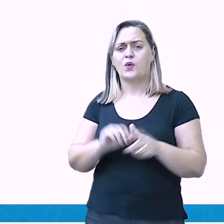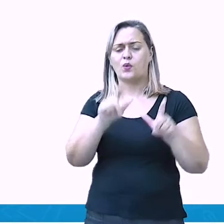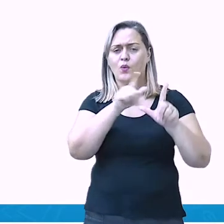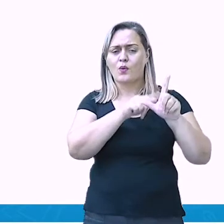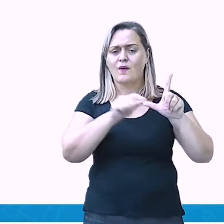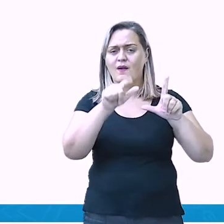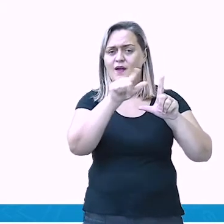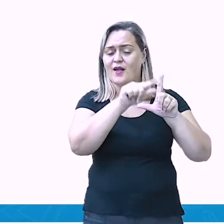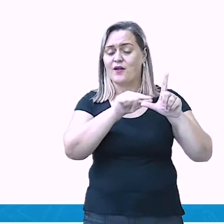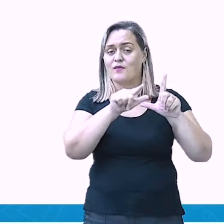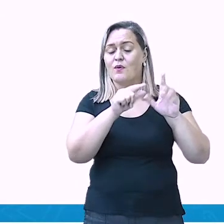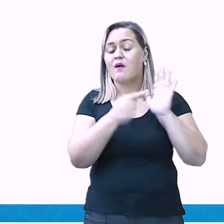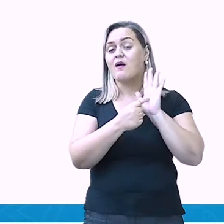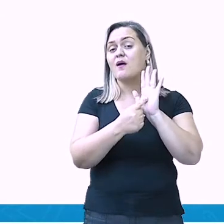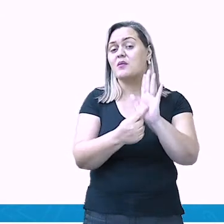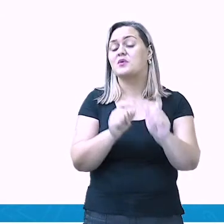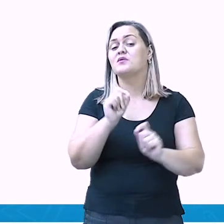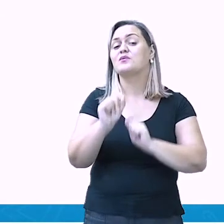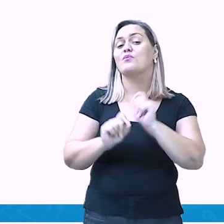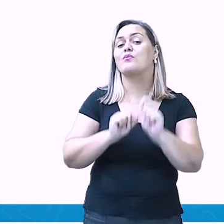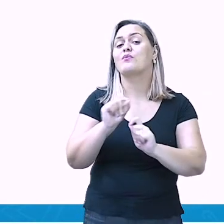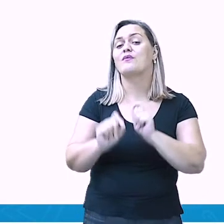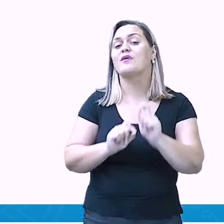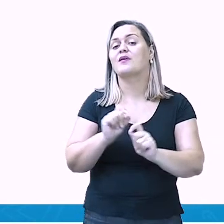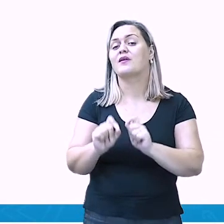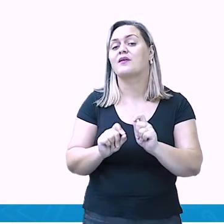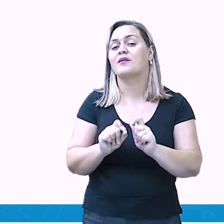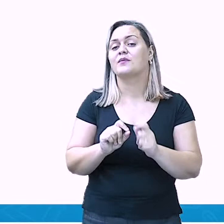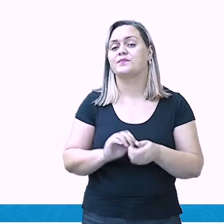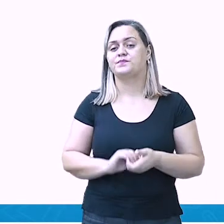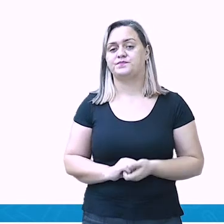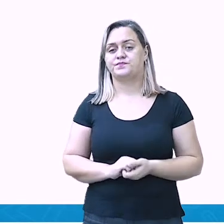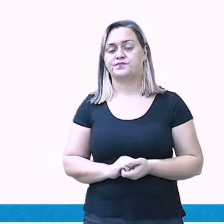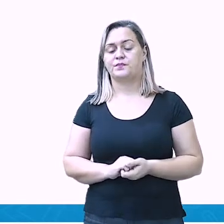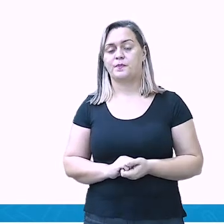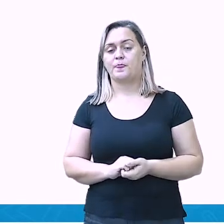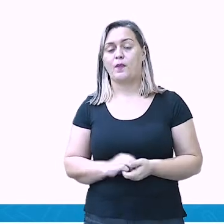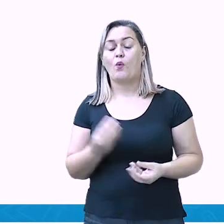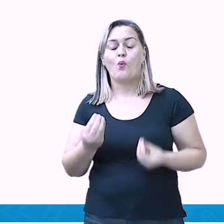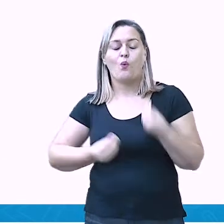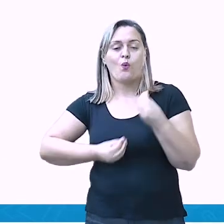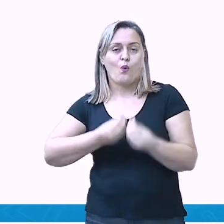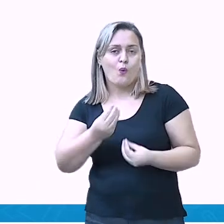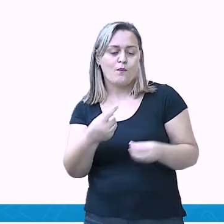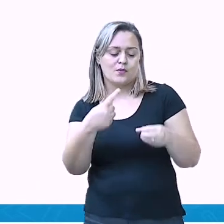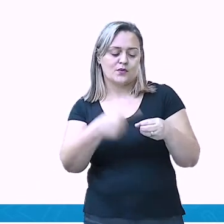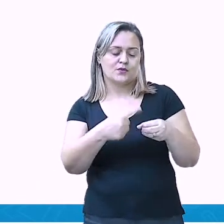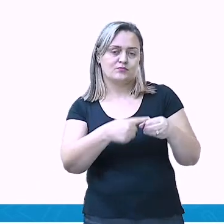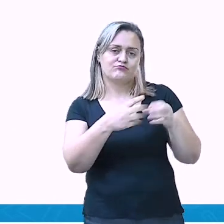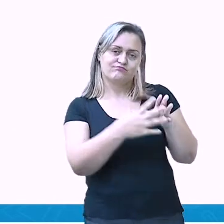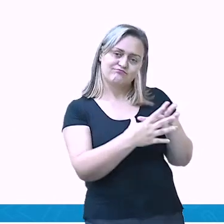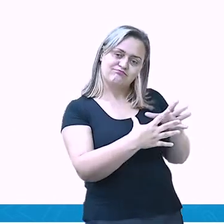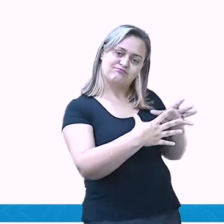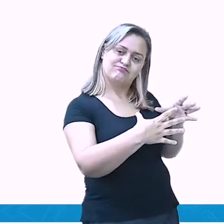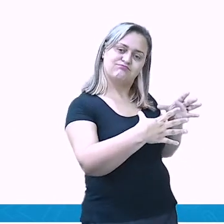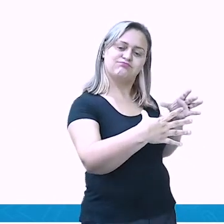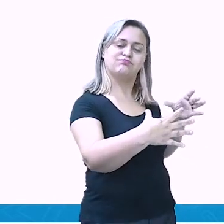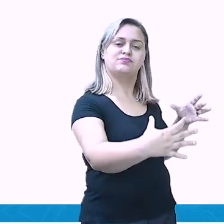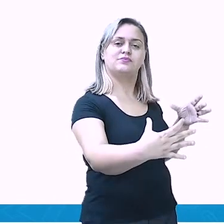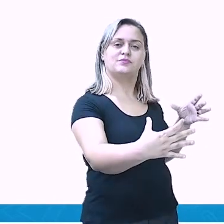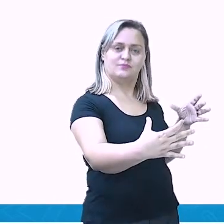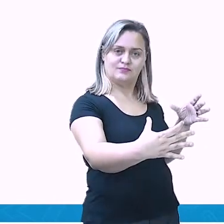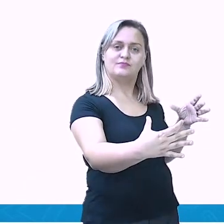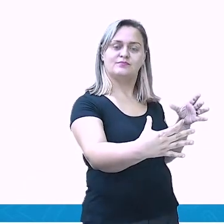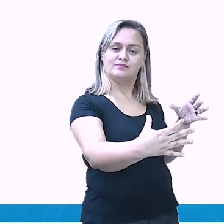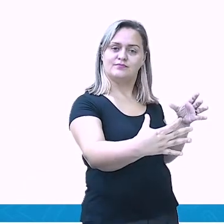está representando para nós? A taxa de urbanização brasileira. Então, nessa questão